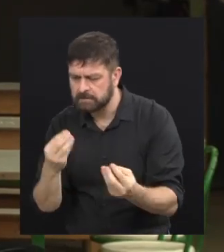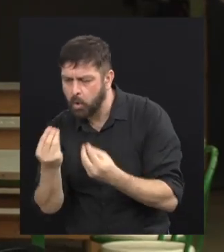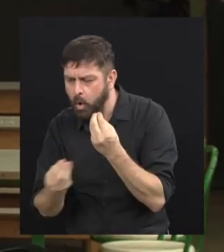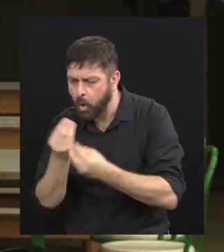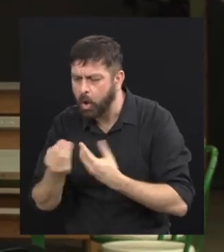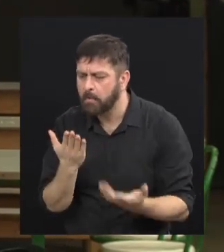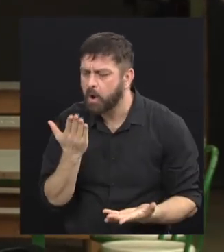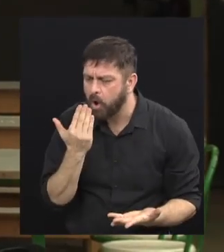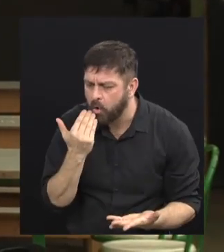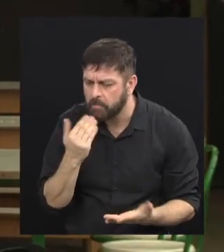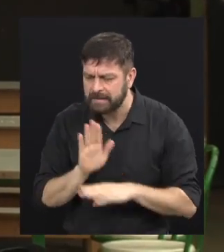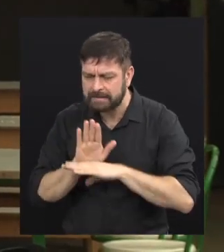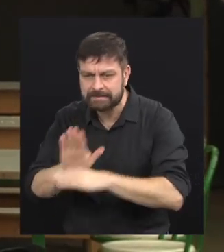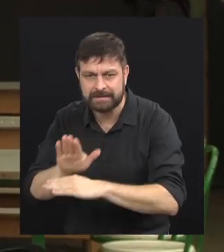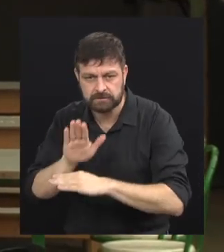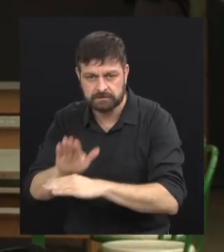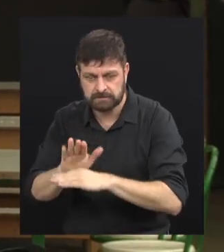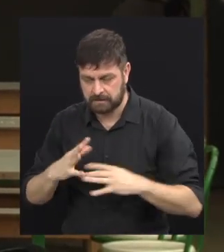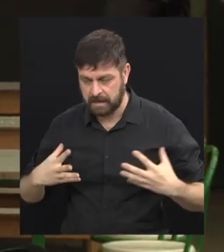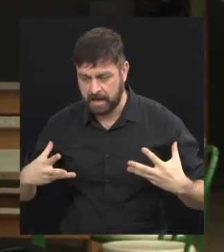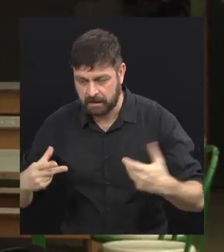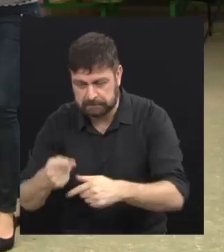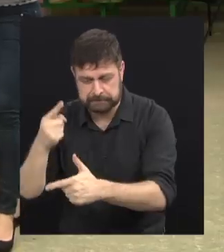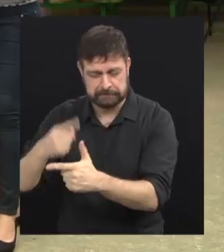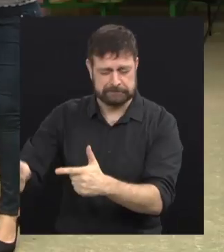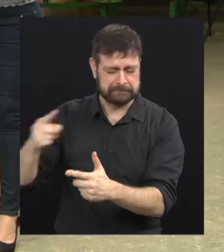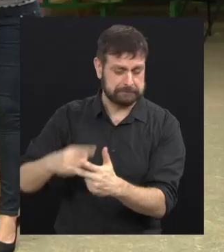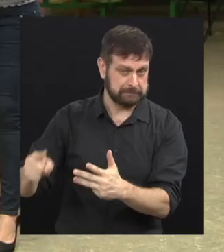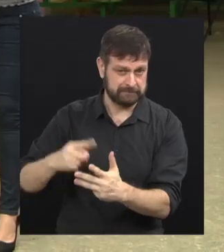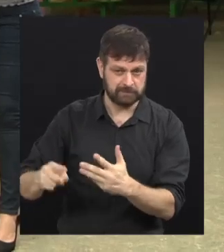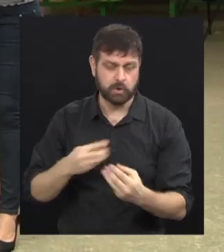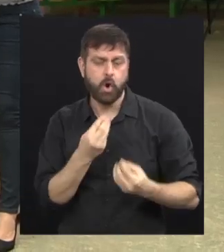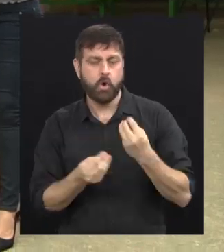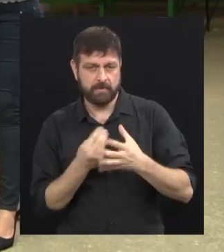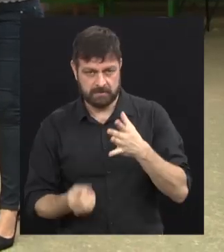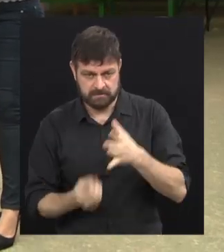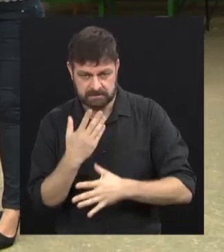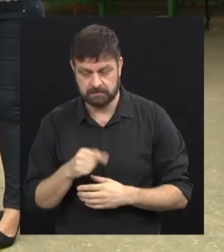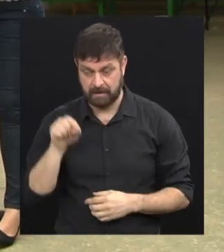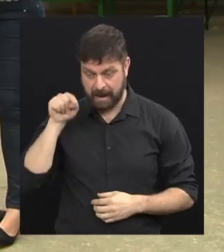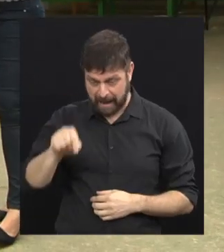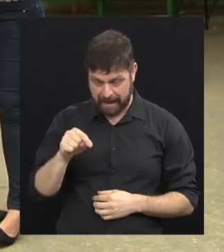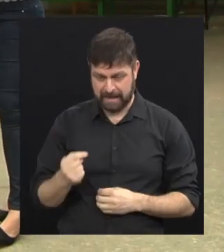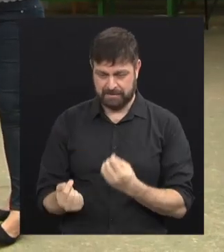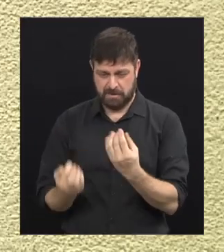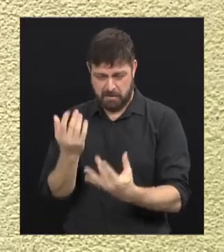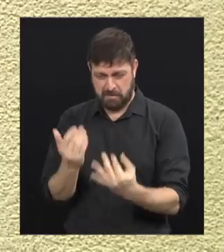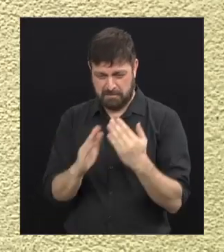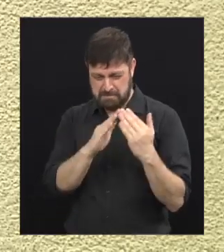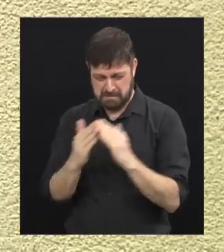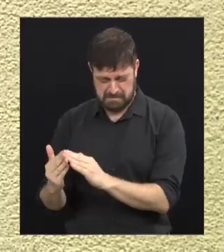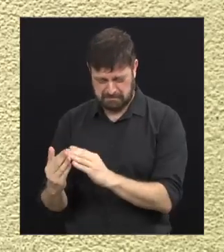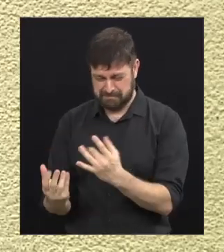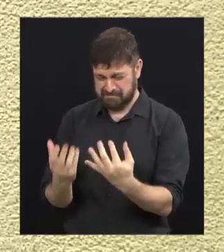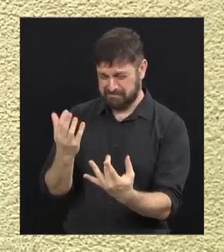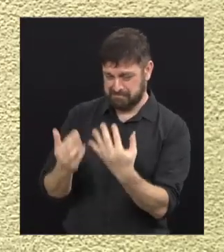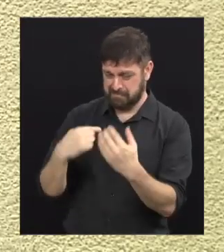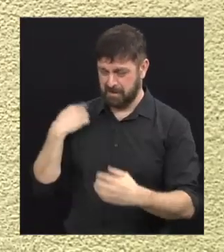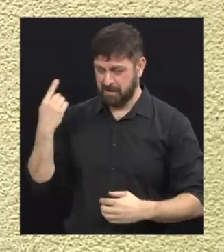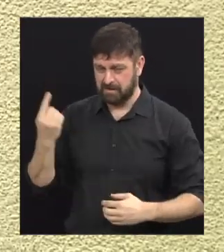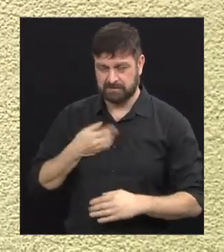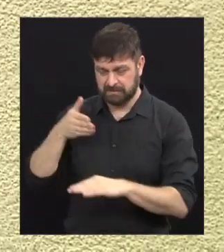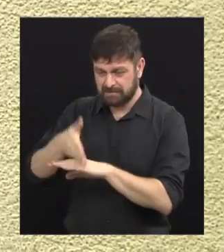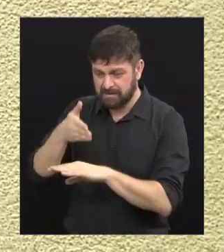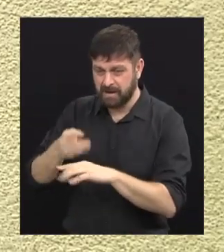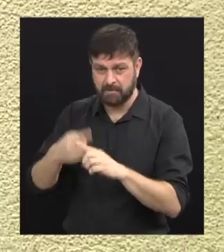comida e ajudar toda essa situação. Como que foi? Seguinte, naquele incêndio nós participamos porque tem